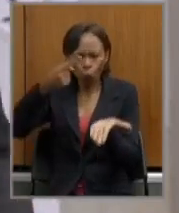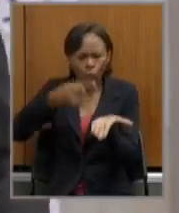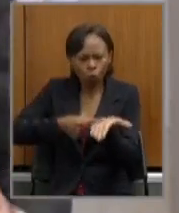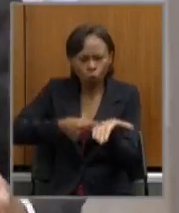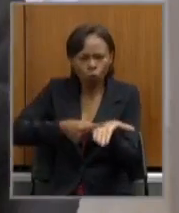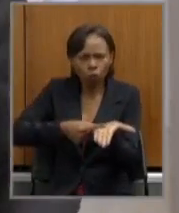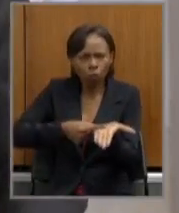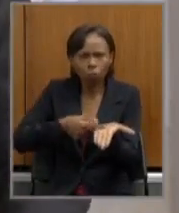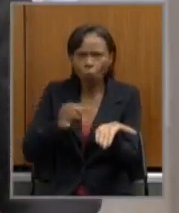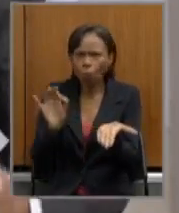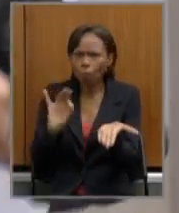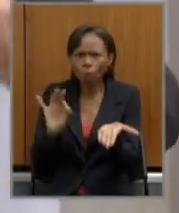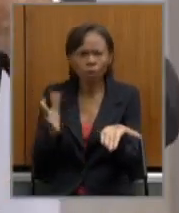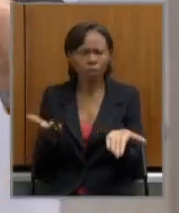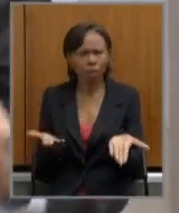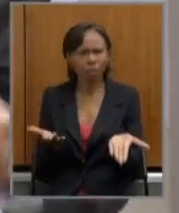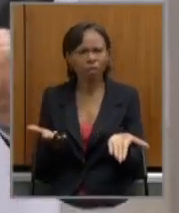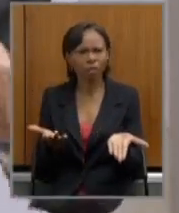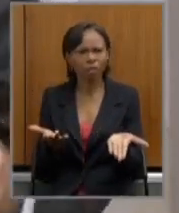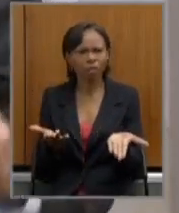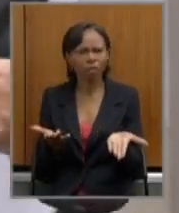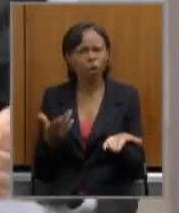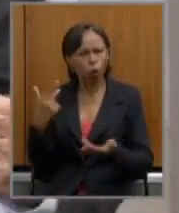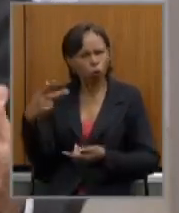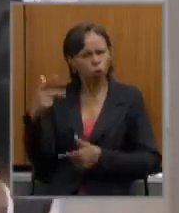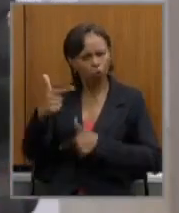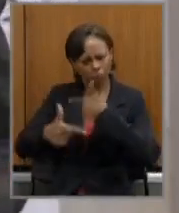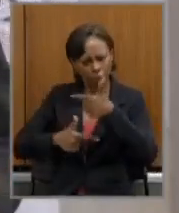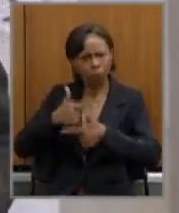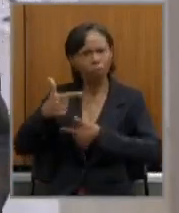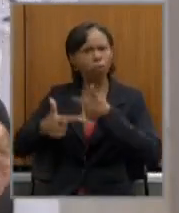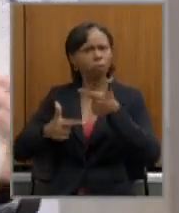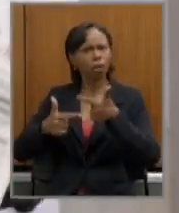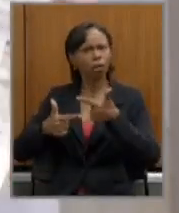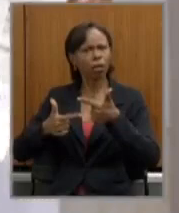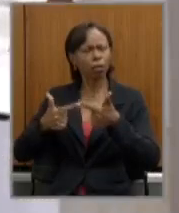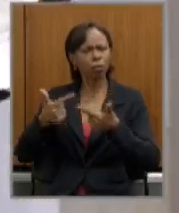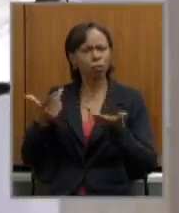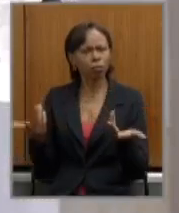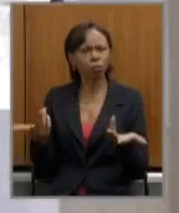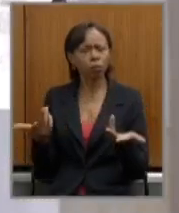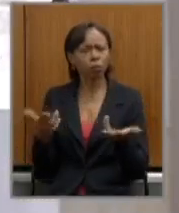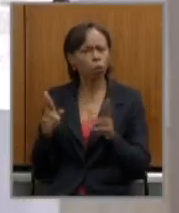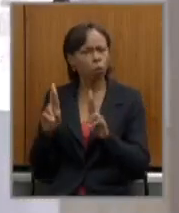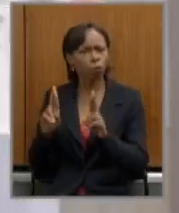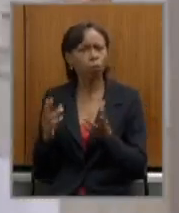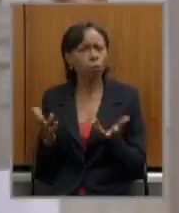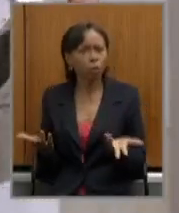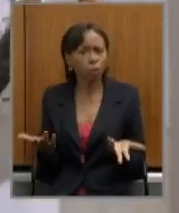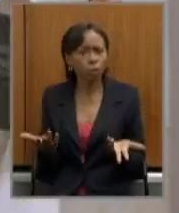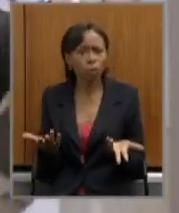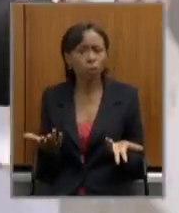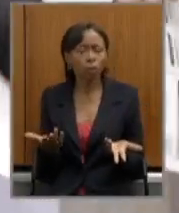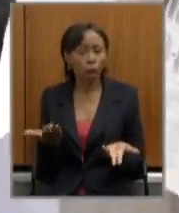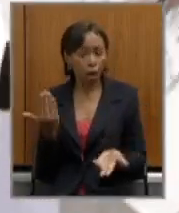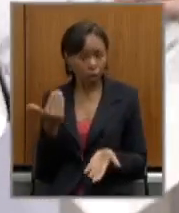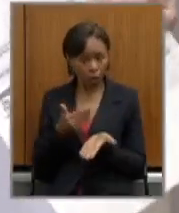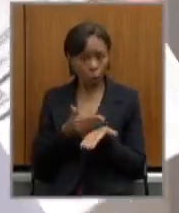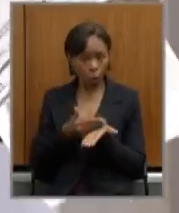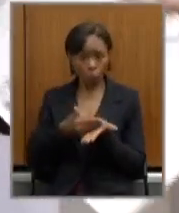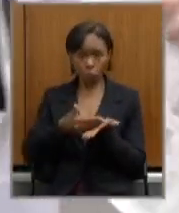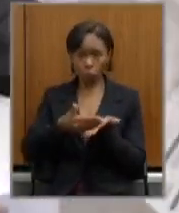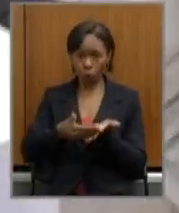eu diria até com o seu exercício e as suas atribuições no início quando chegou aqui a